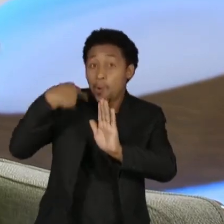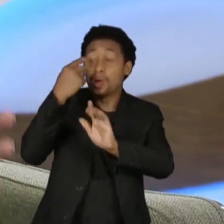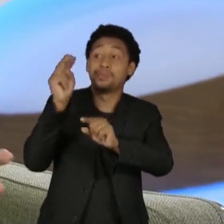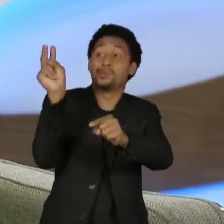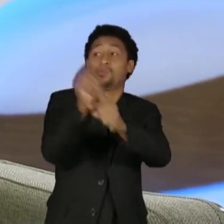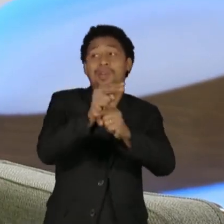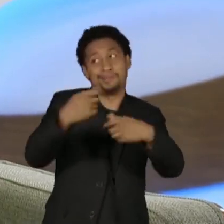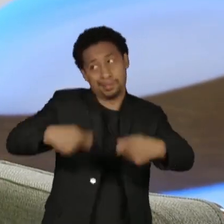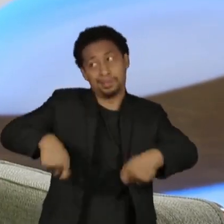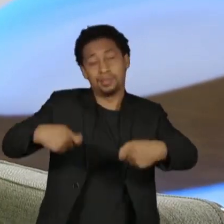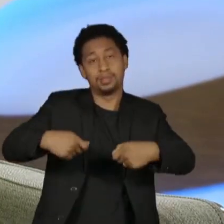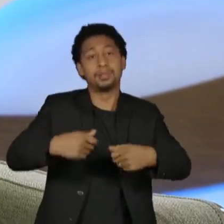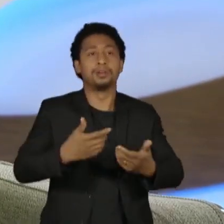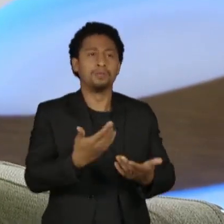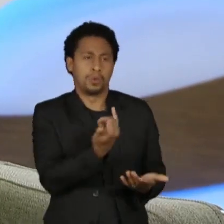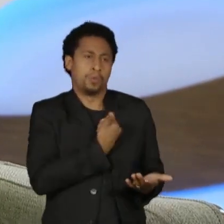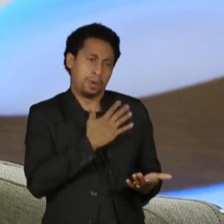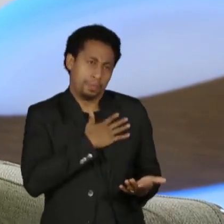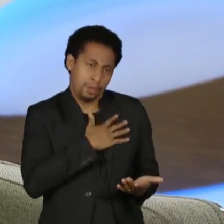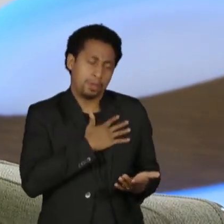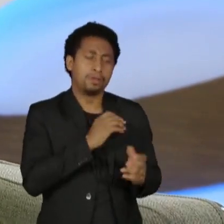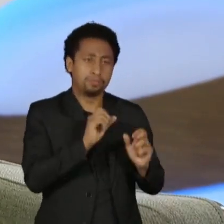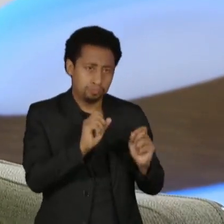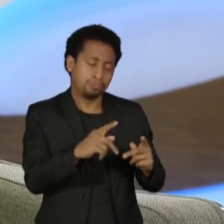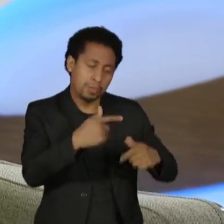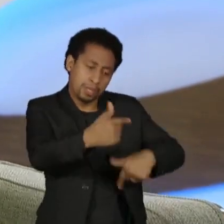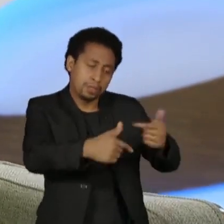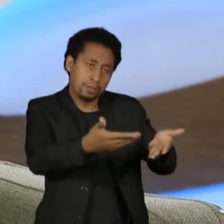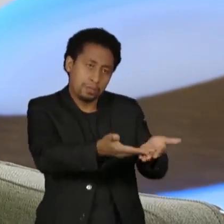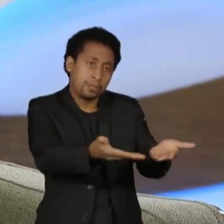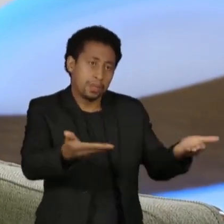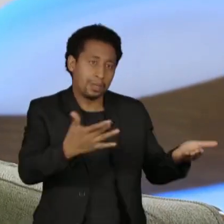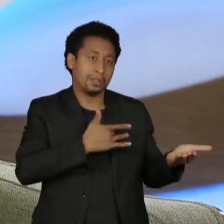Para nós é muito importante manter o trabalho da saúde indígena.